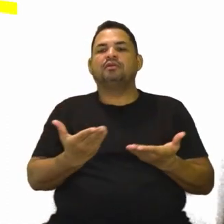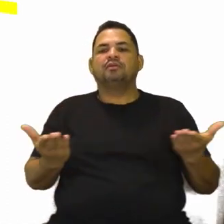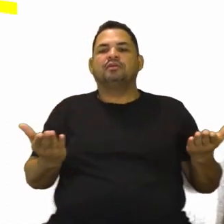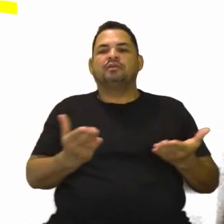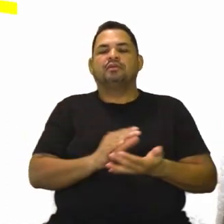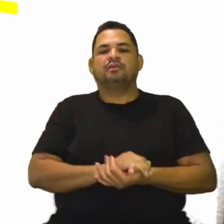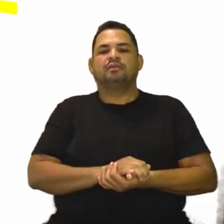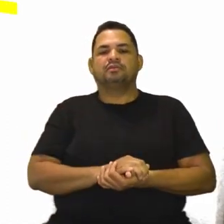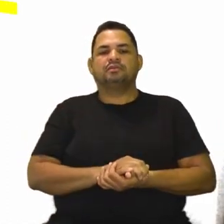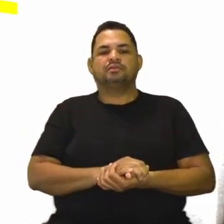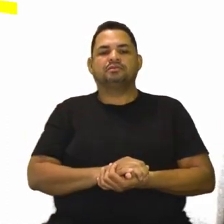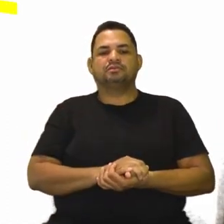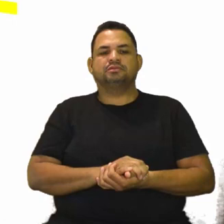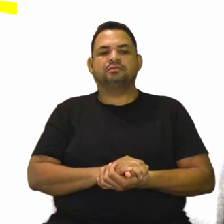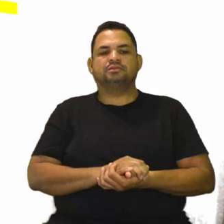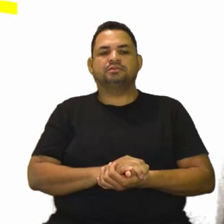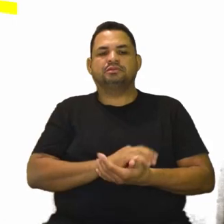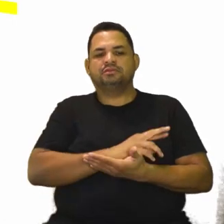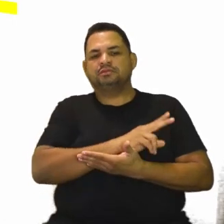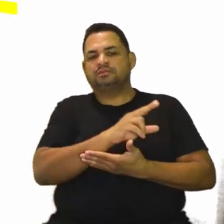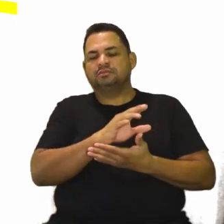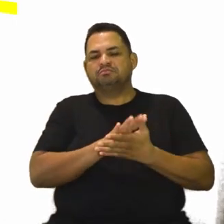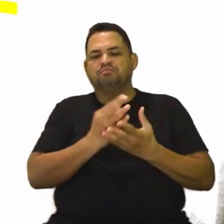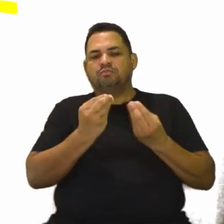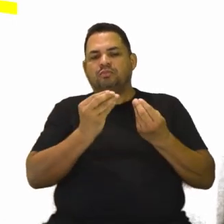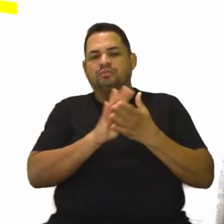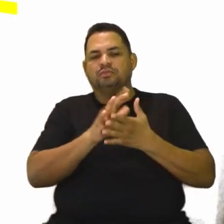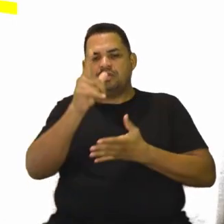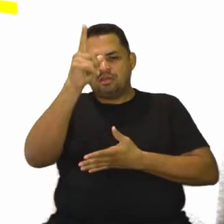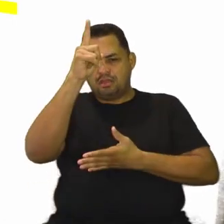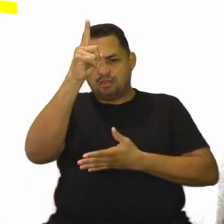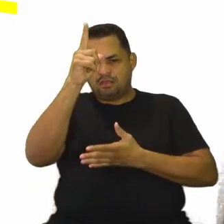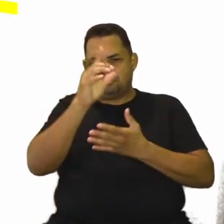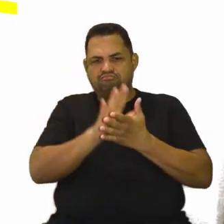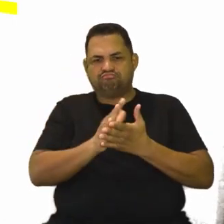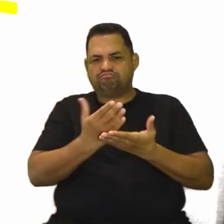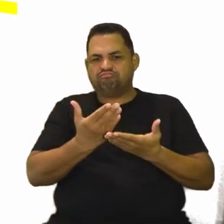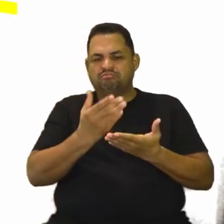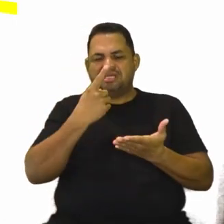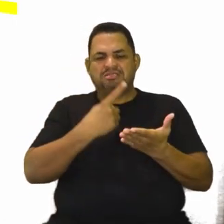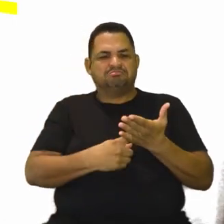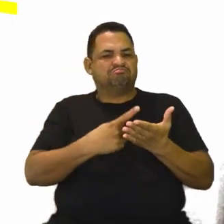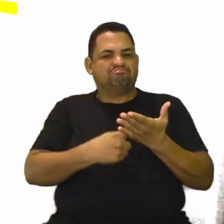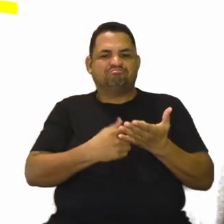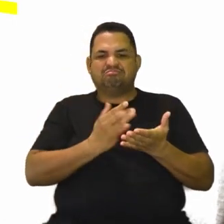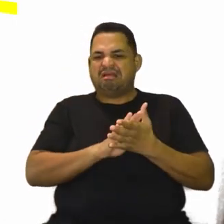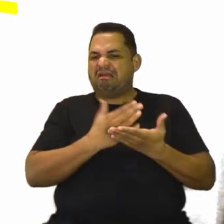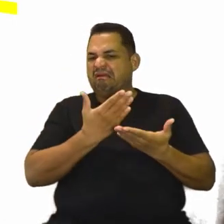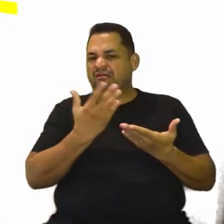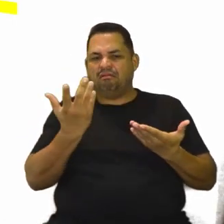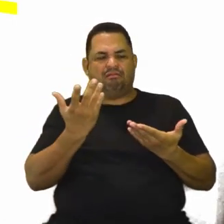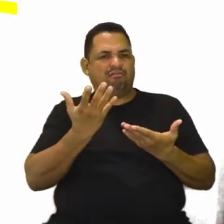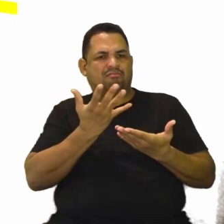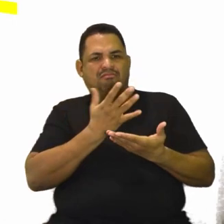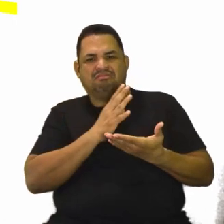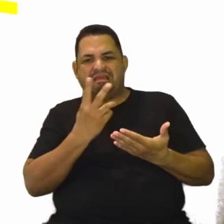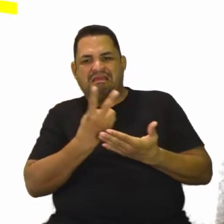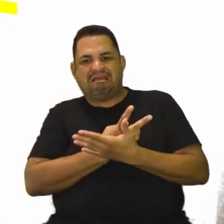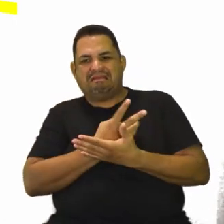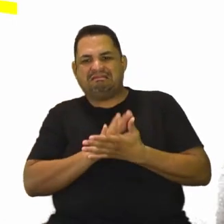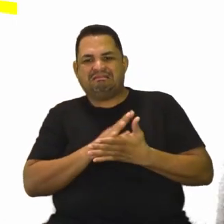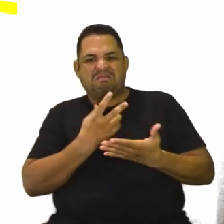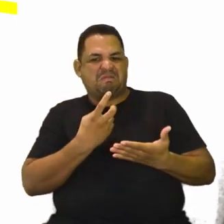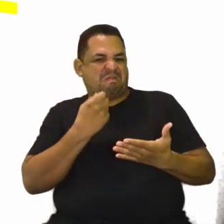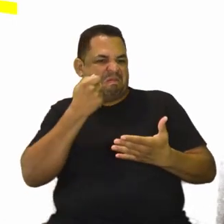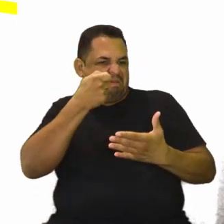adversários. E muitos alemães, é claro, vão considerar esse tratado uma injustiça, vão considerar ele